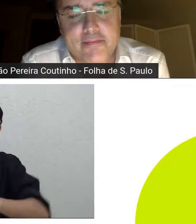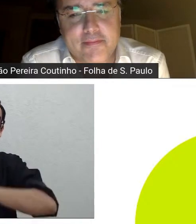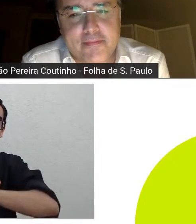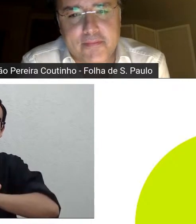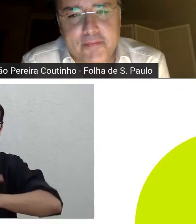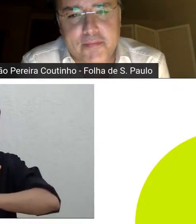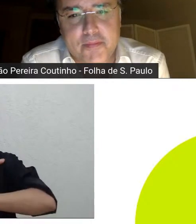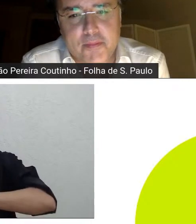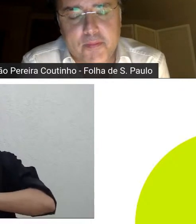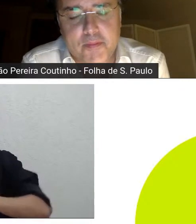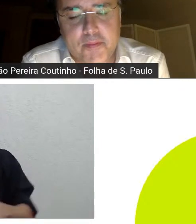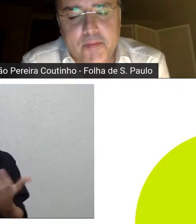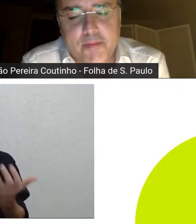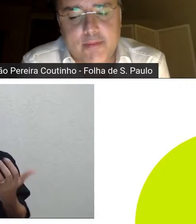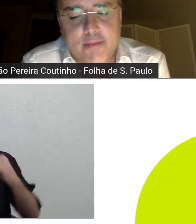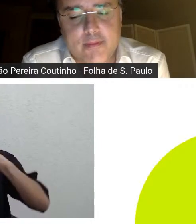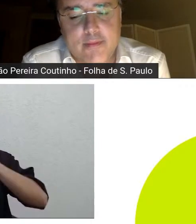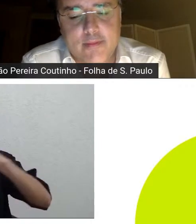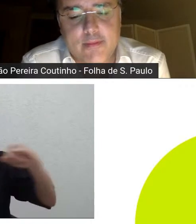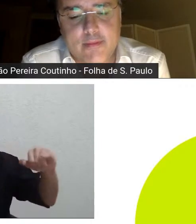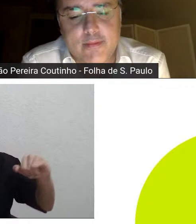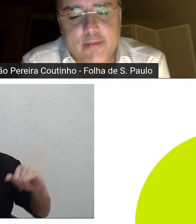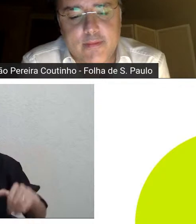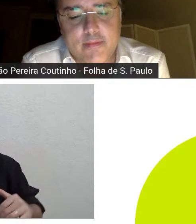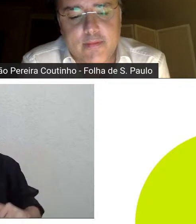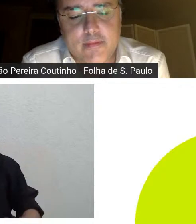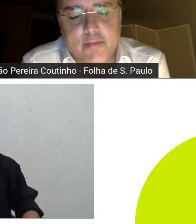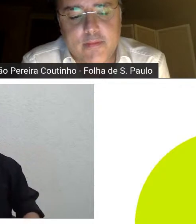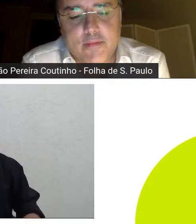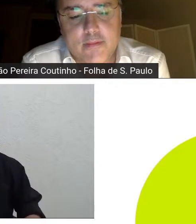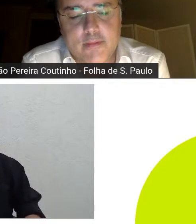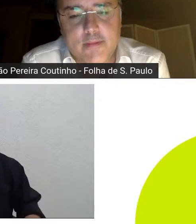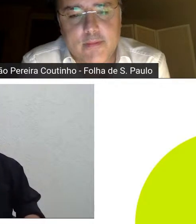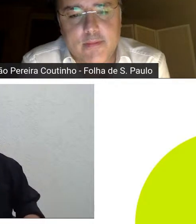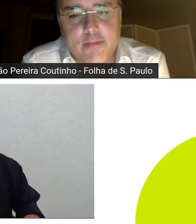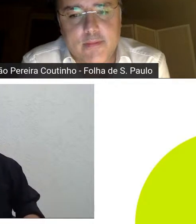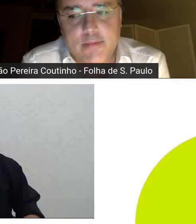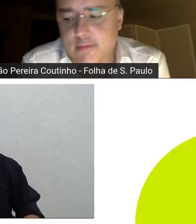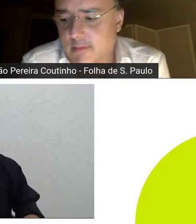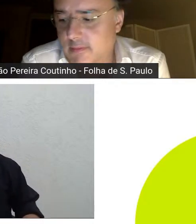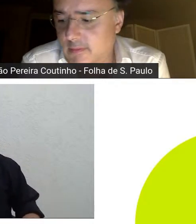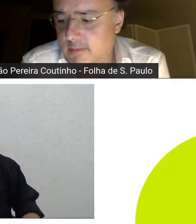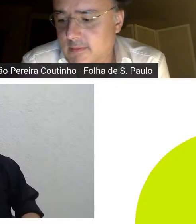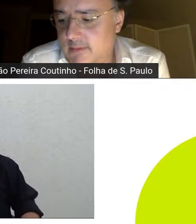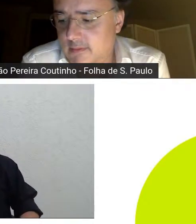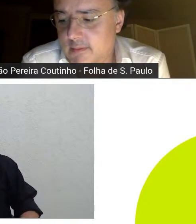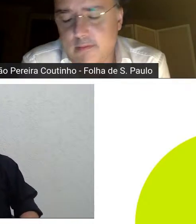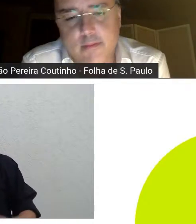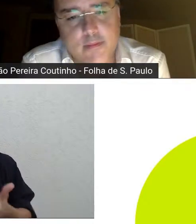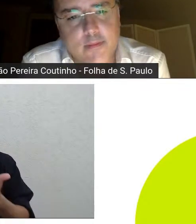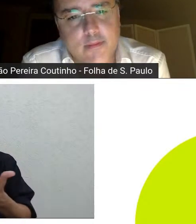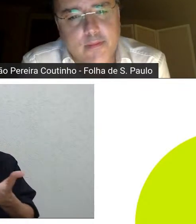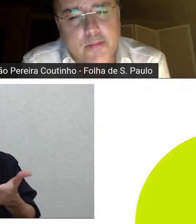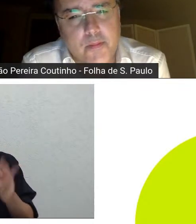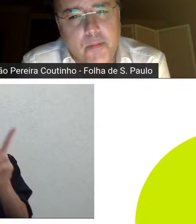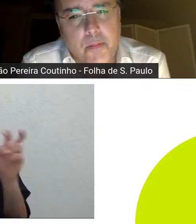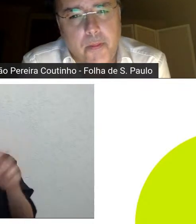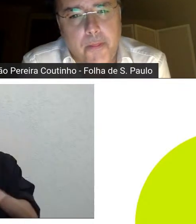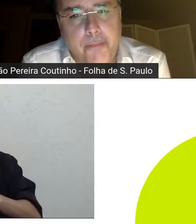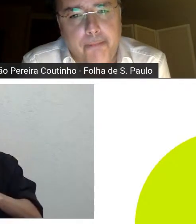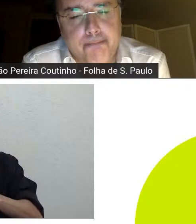então queria dizer de novo que foi o João Pereira Coutinho que escreveu numa coluna na Folha sobre esse filme